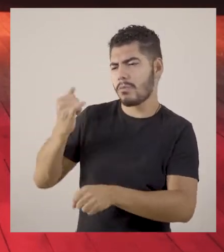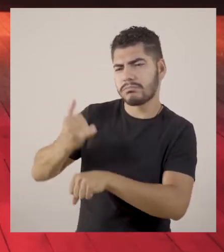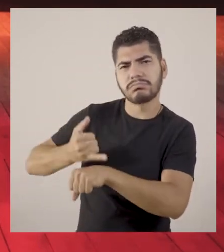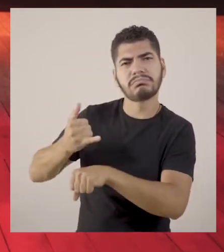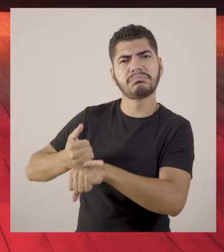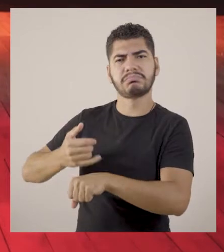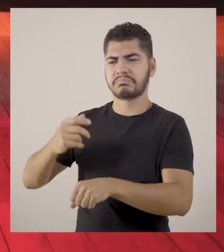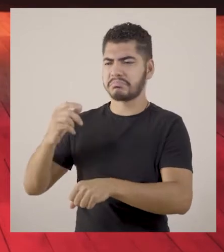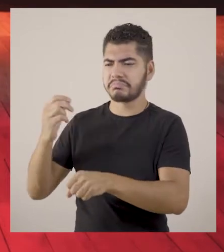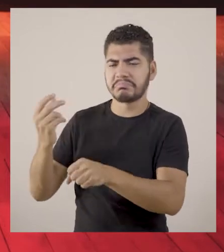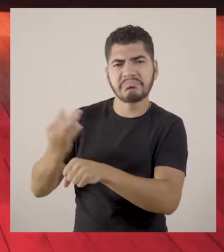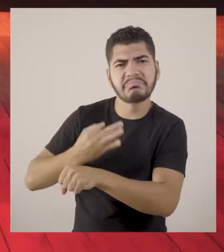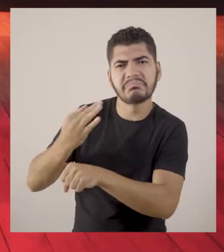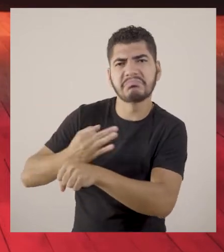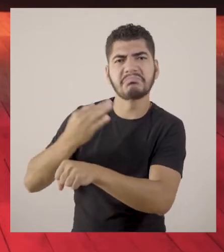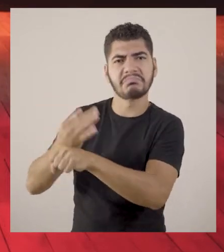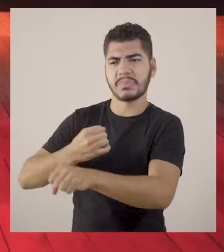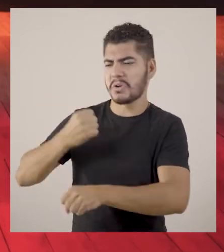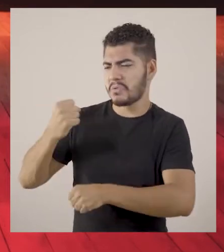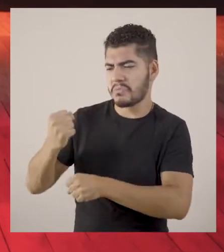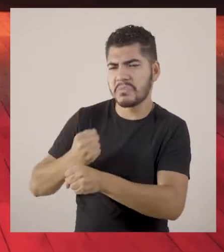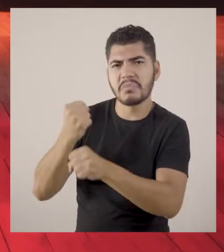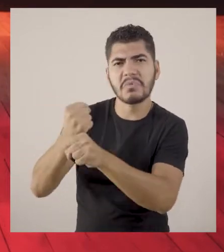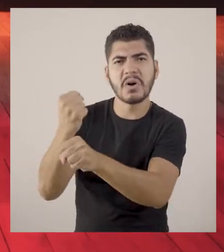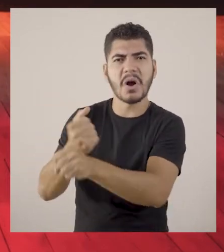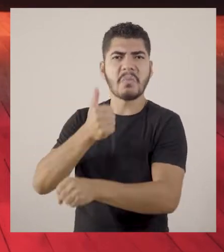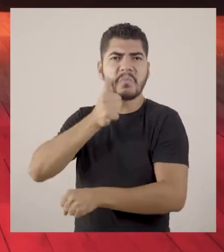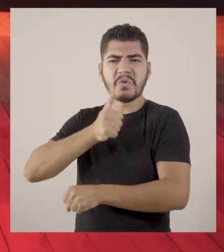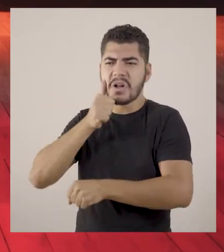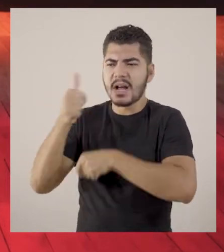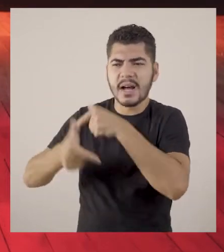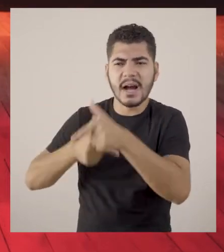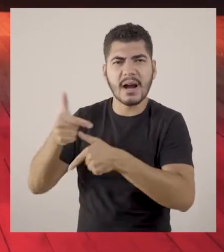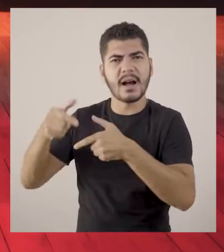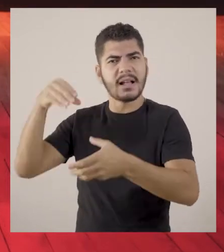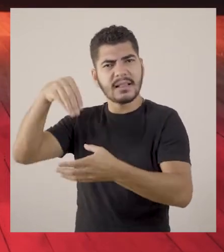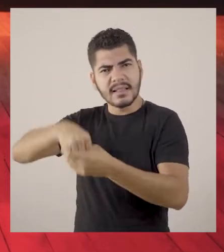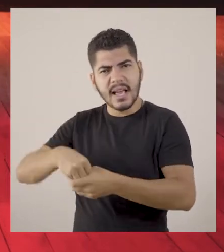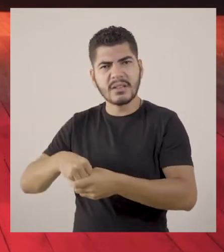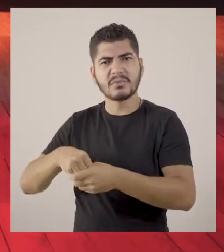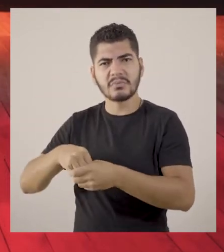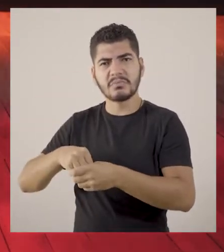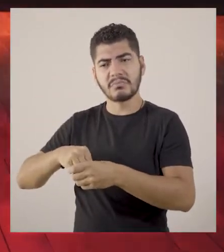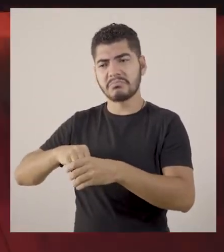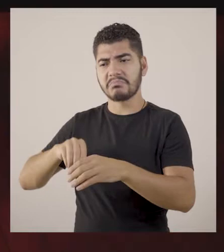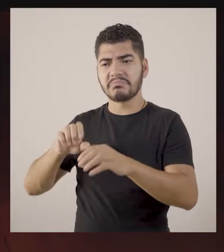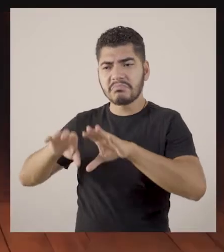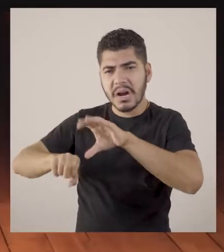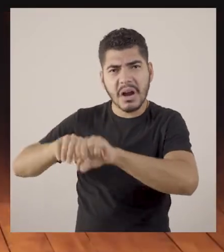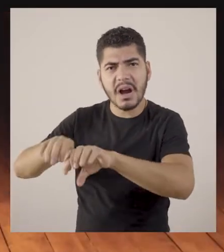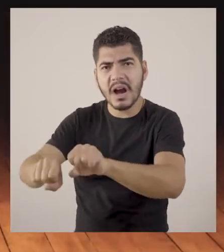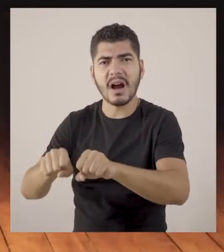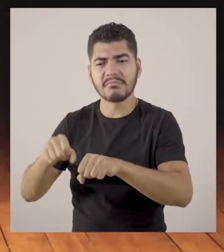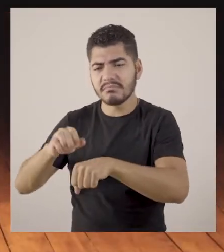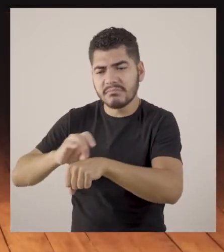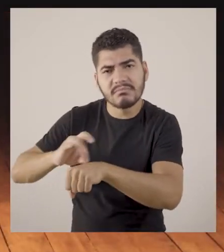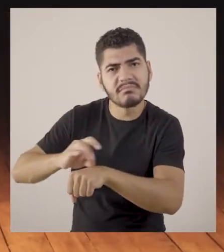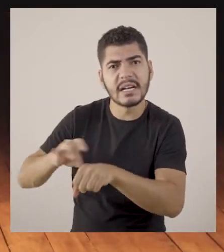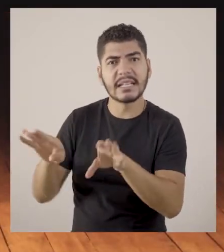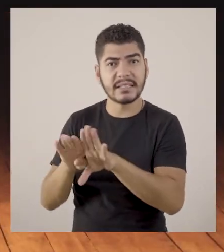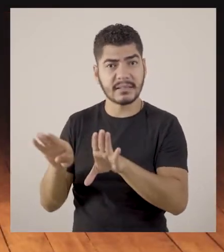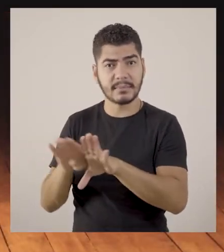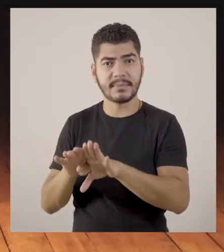de taipa, pau a pique das cantarias, as mulheres mina na mineração. Se te perguntarem se a cultura